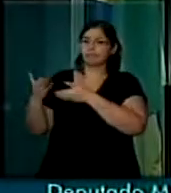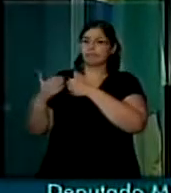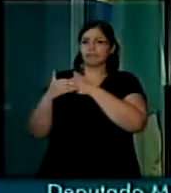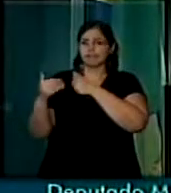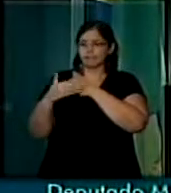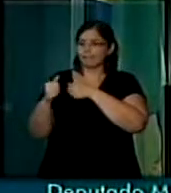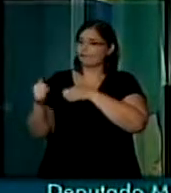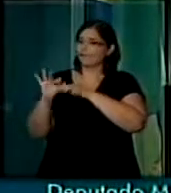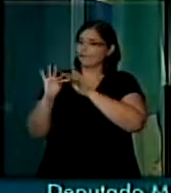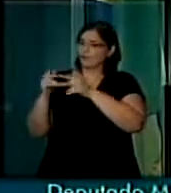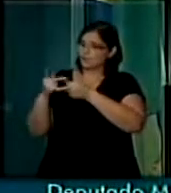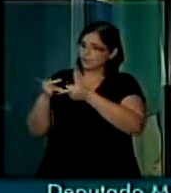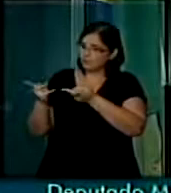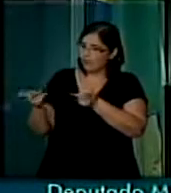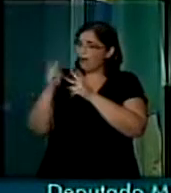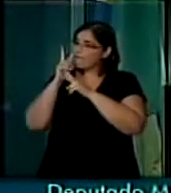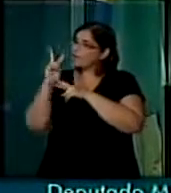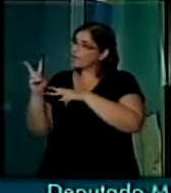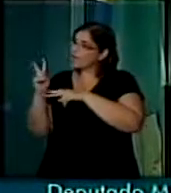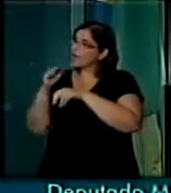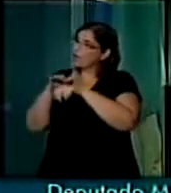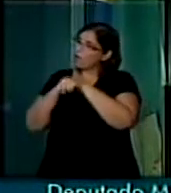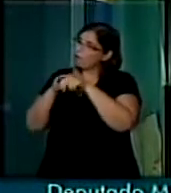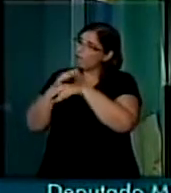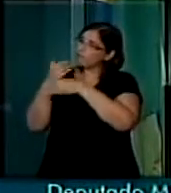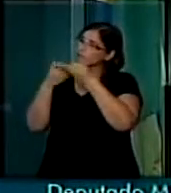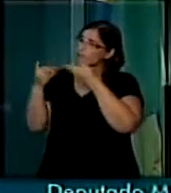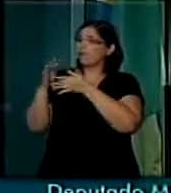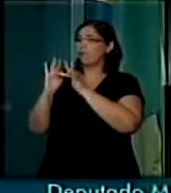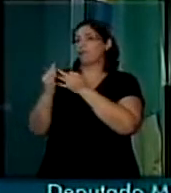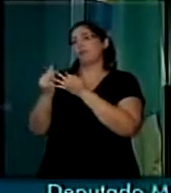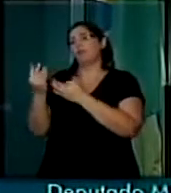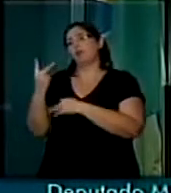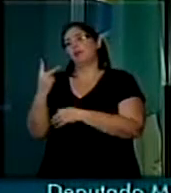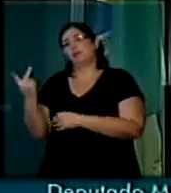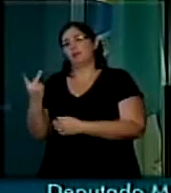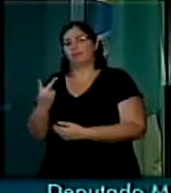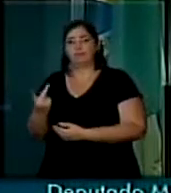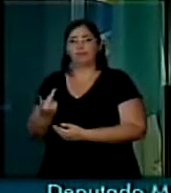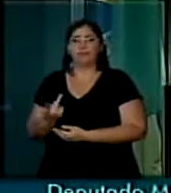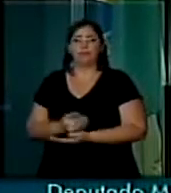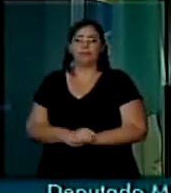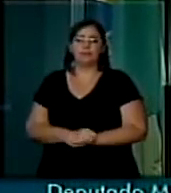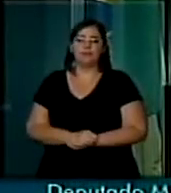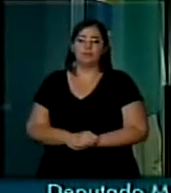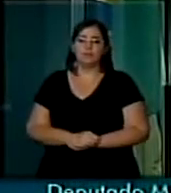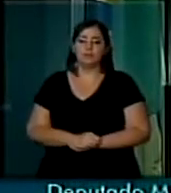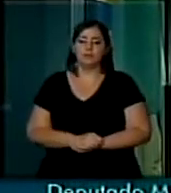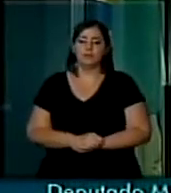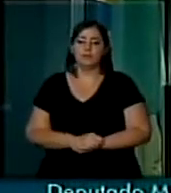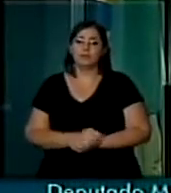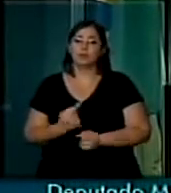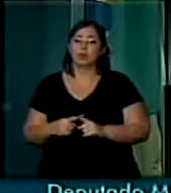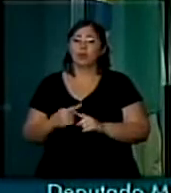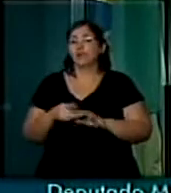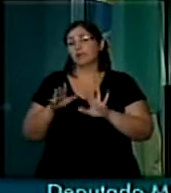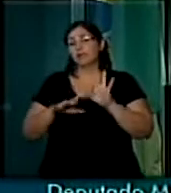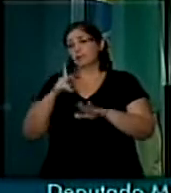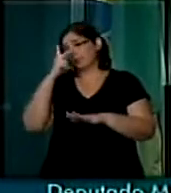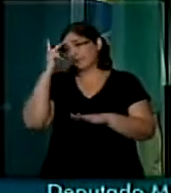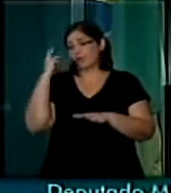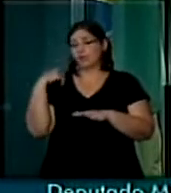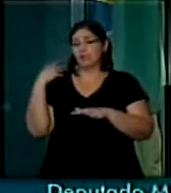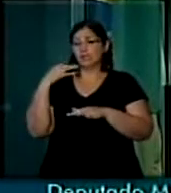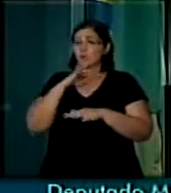visitar, de ver como está o seu ente querido que, por um desvio,